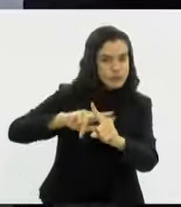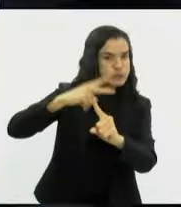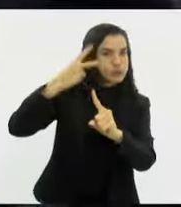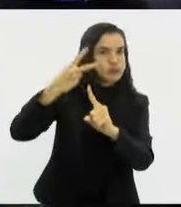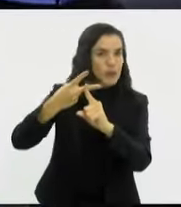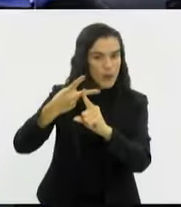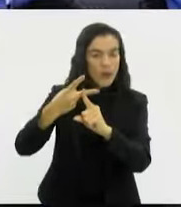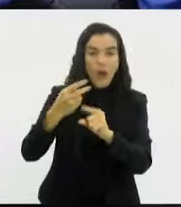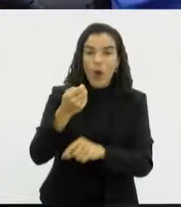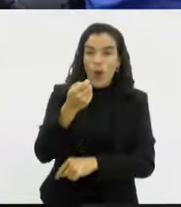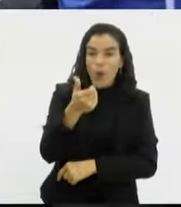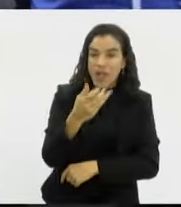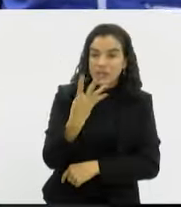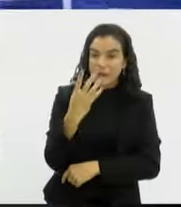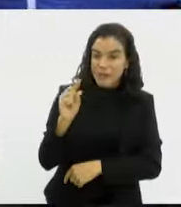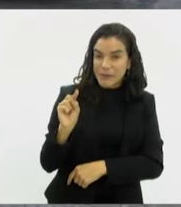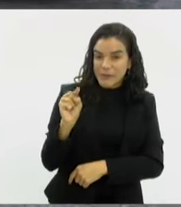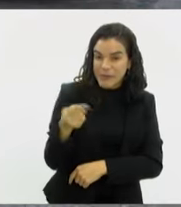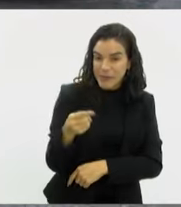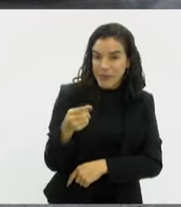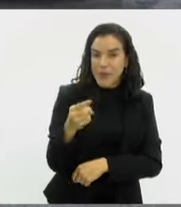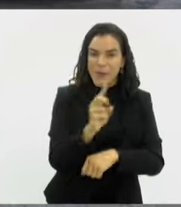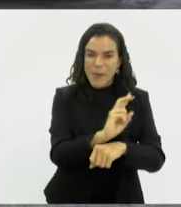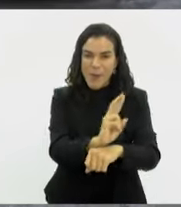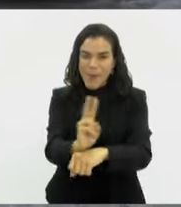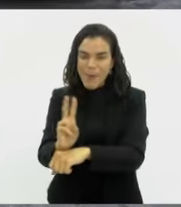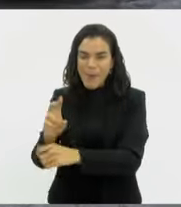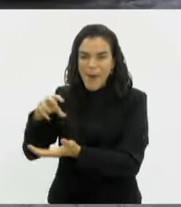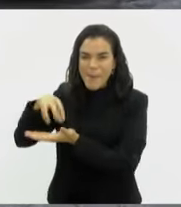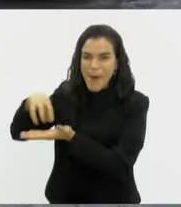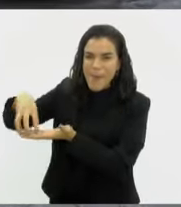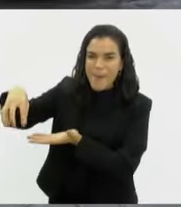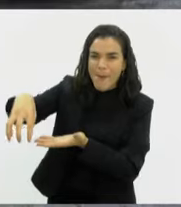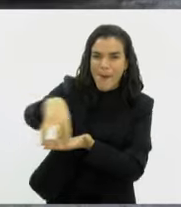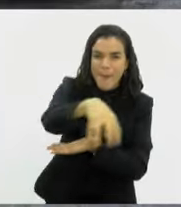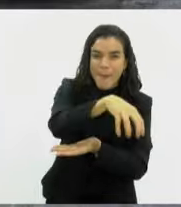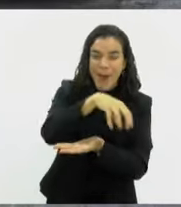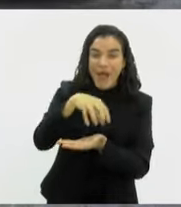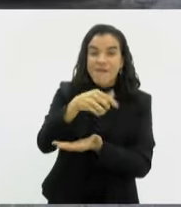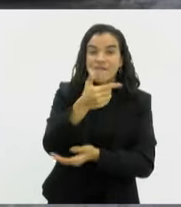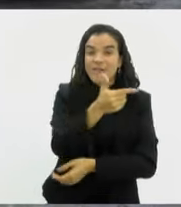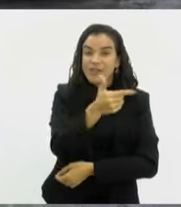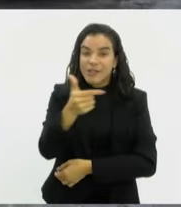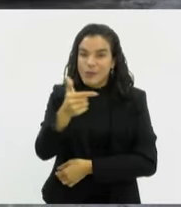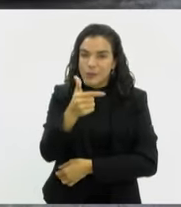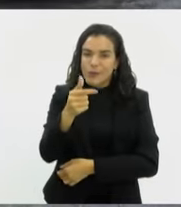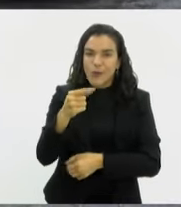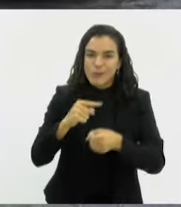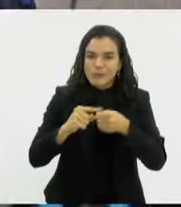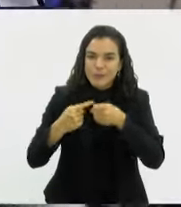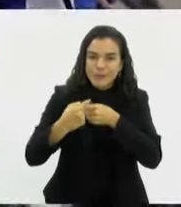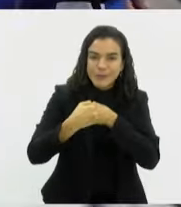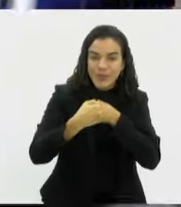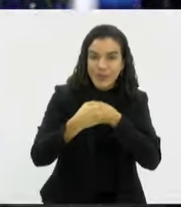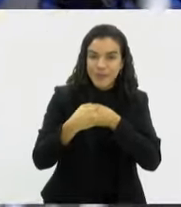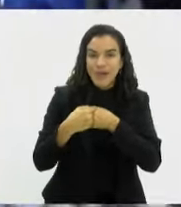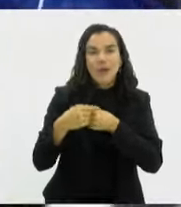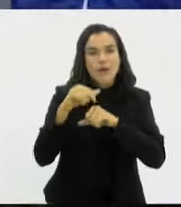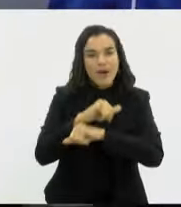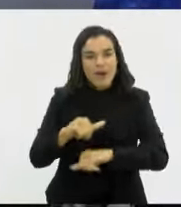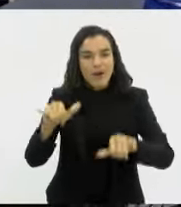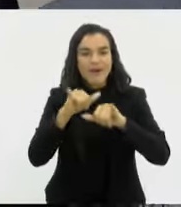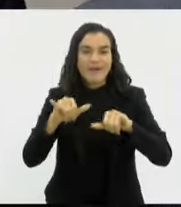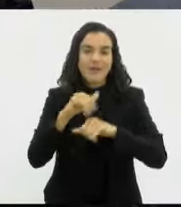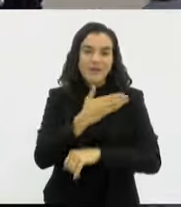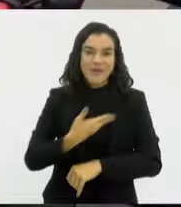Hoje são quase 4 mil agentes em 40 bases espalhadas por 22 municípios do Rio de Janeiro. Uma campanha do governo